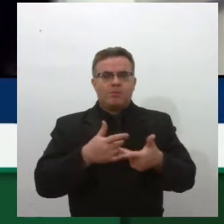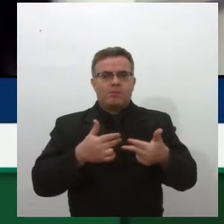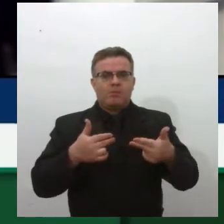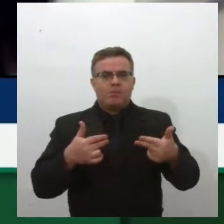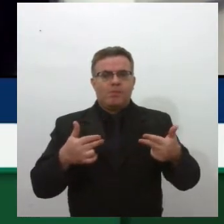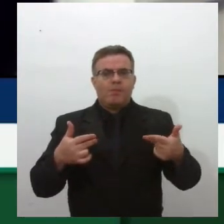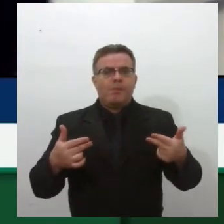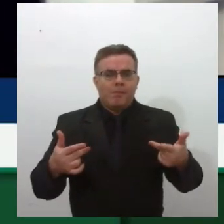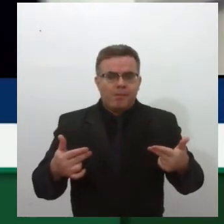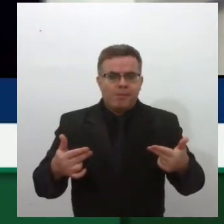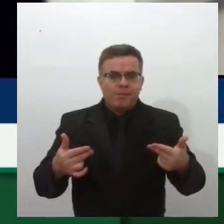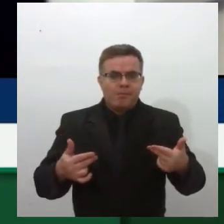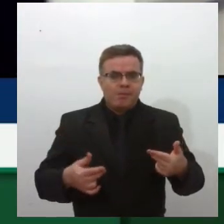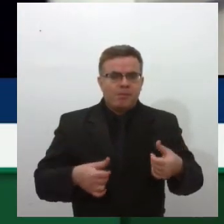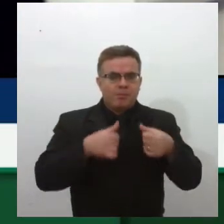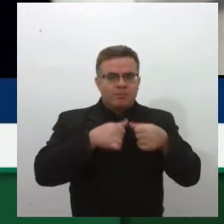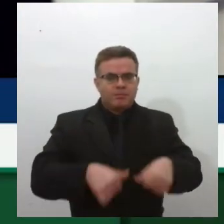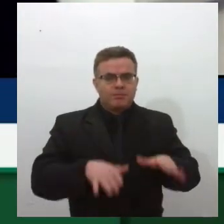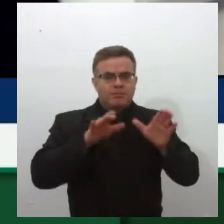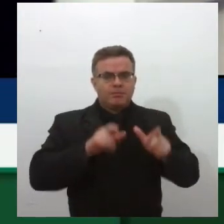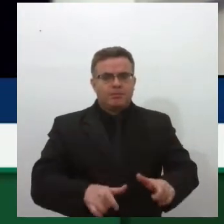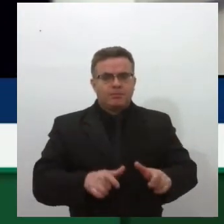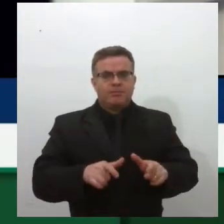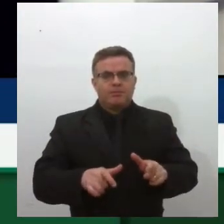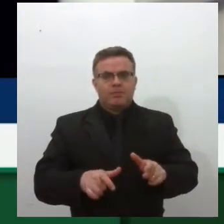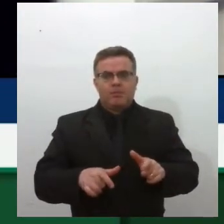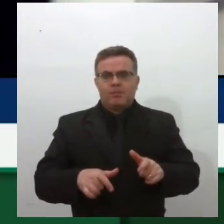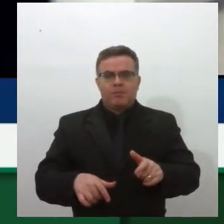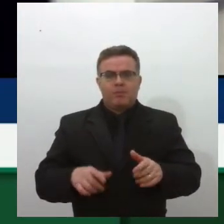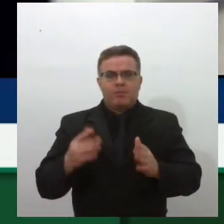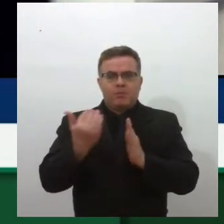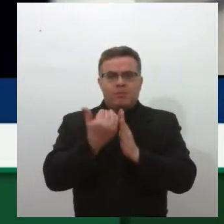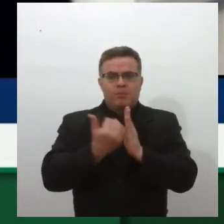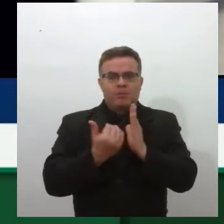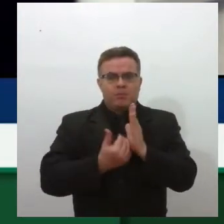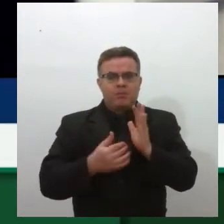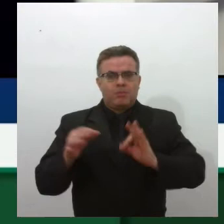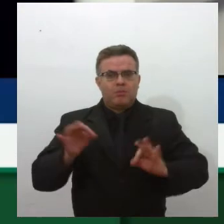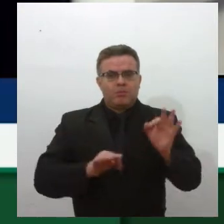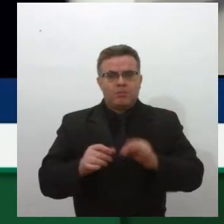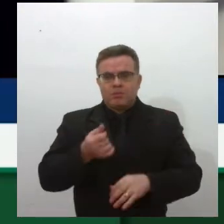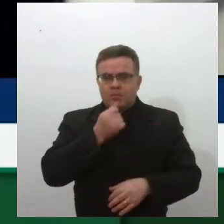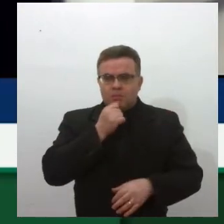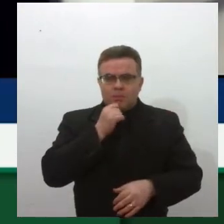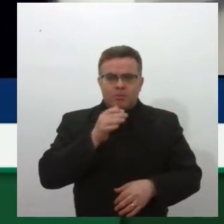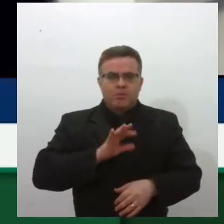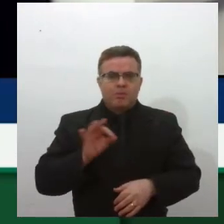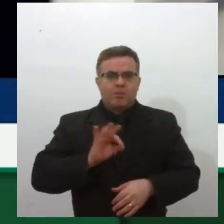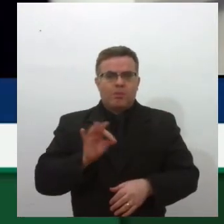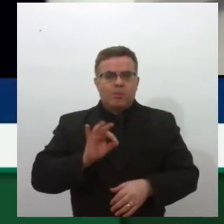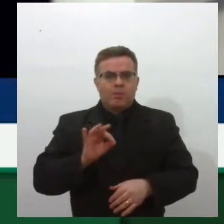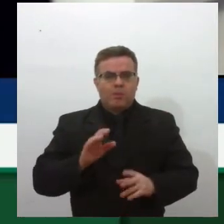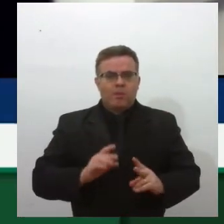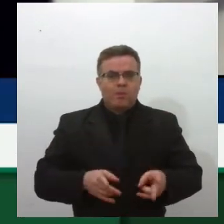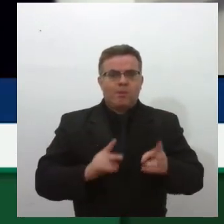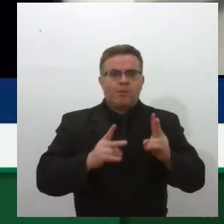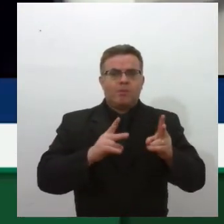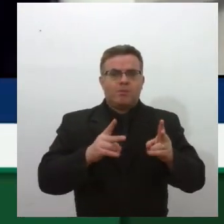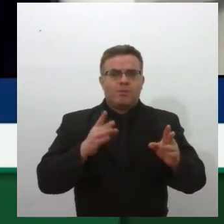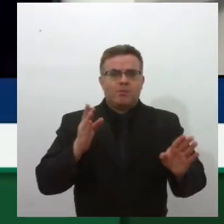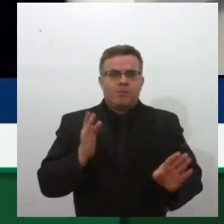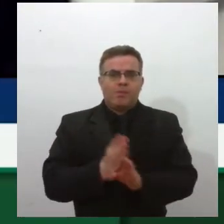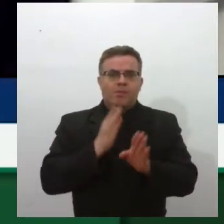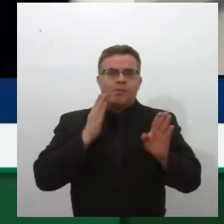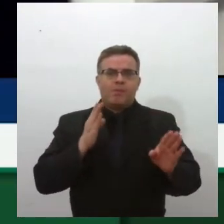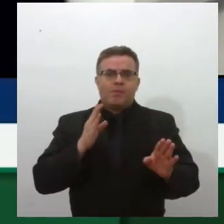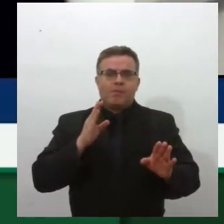onde eu iria ficar. Não fizeram nenhum planejamento, voltei, no dia que eu voltei da minha licença, eu tive que ficar o